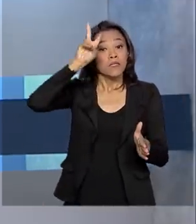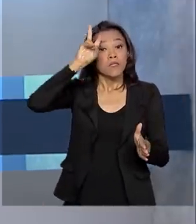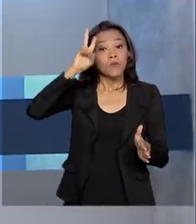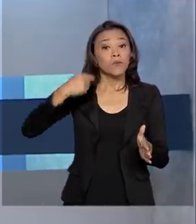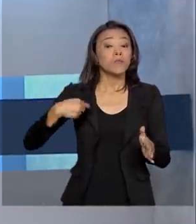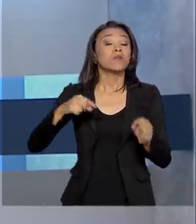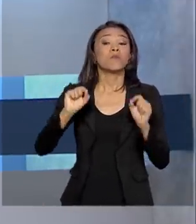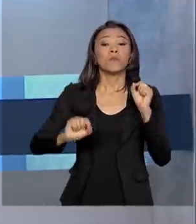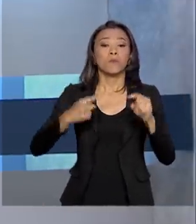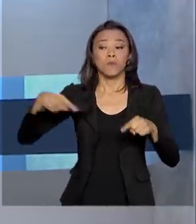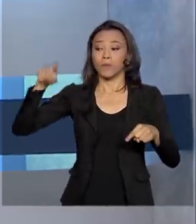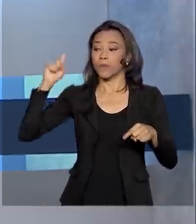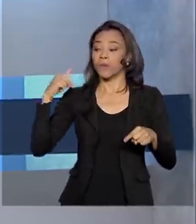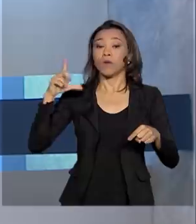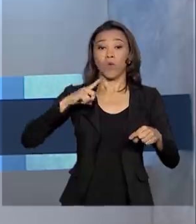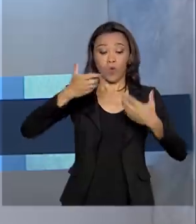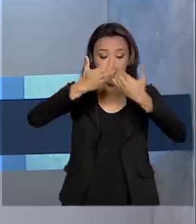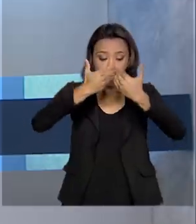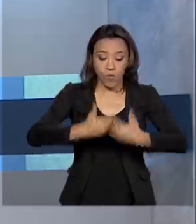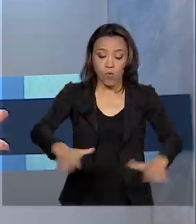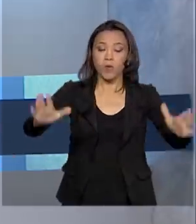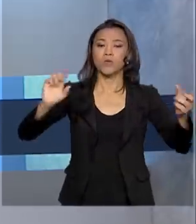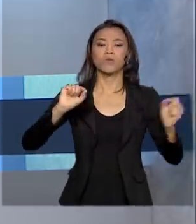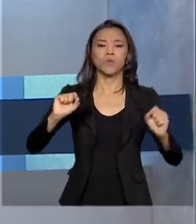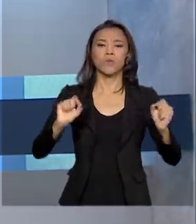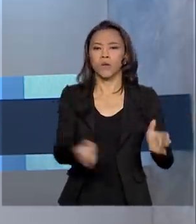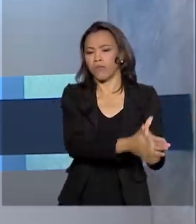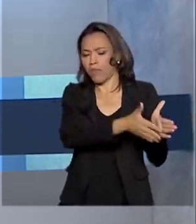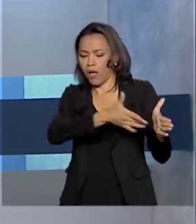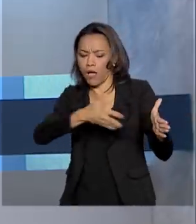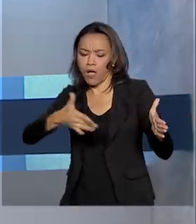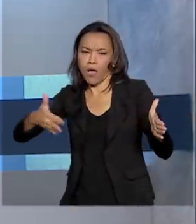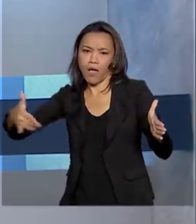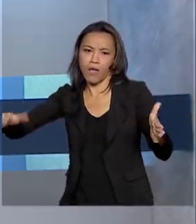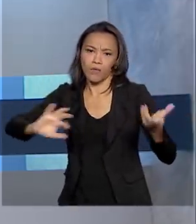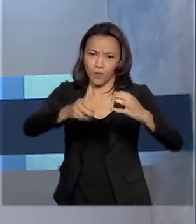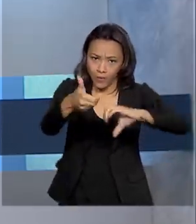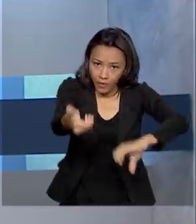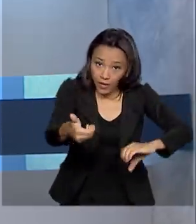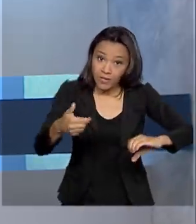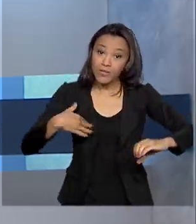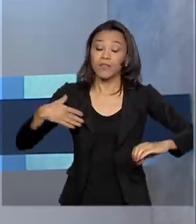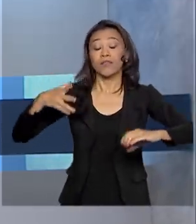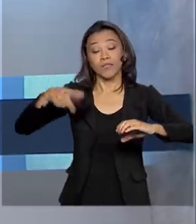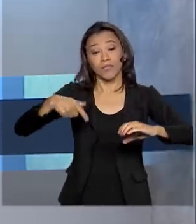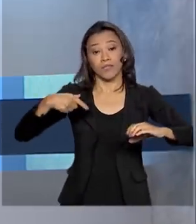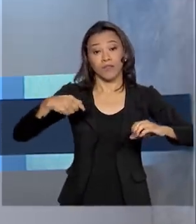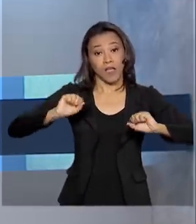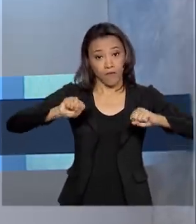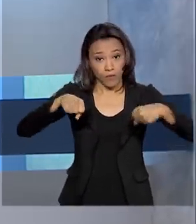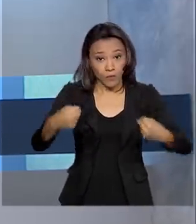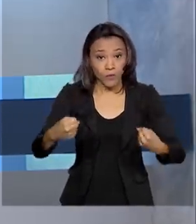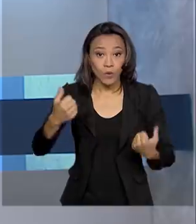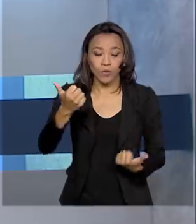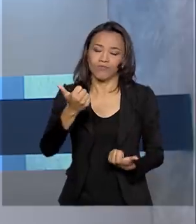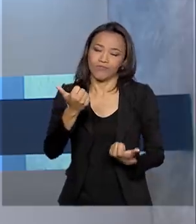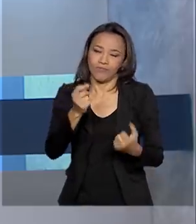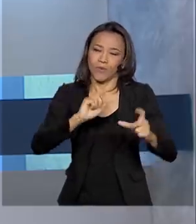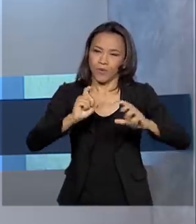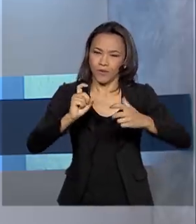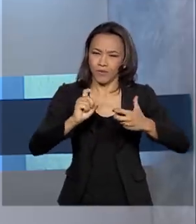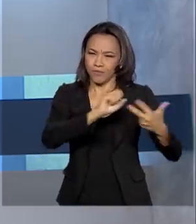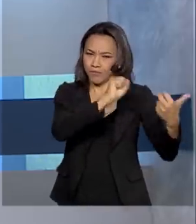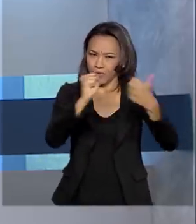início oficialmente o ano legislativo. Em mensagem ao Congresso Nacional, o Executivo reforçou as prioridades para